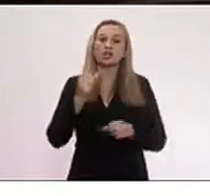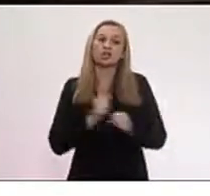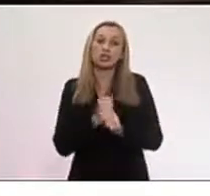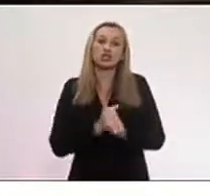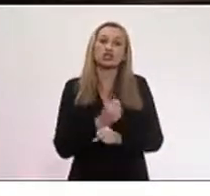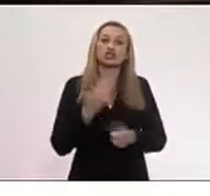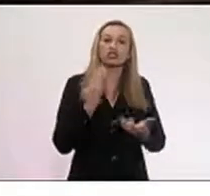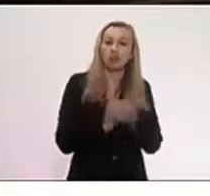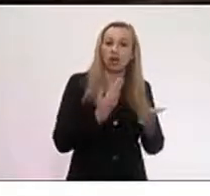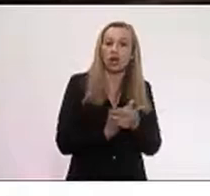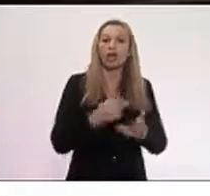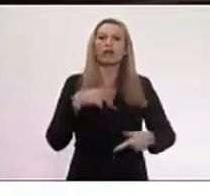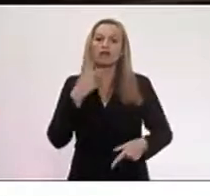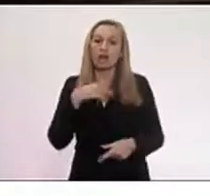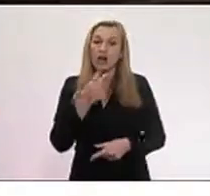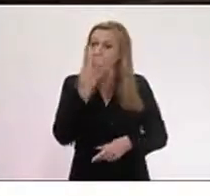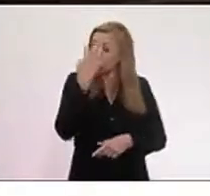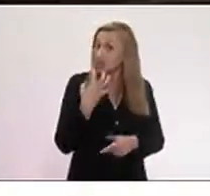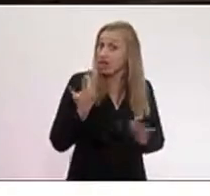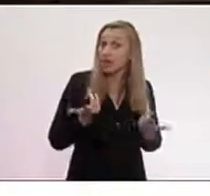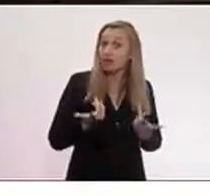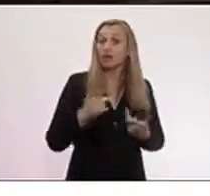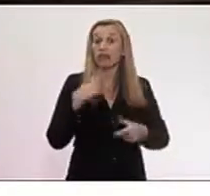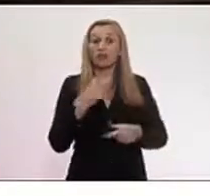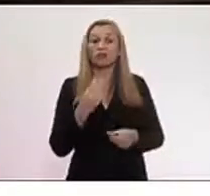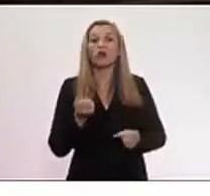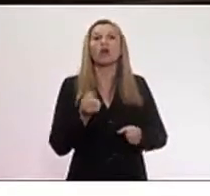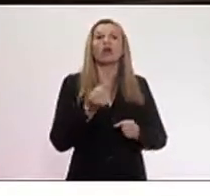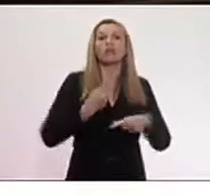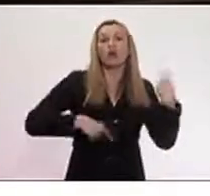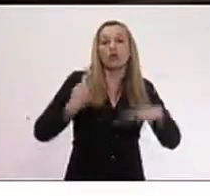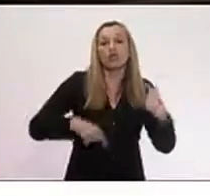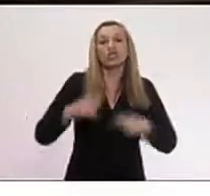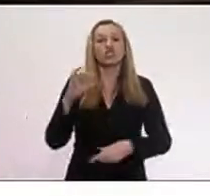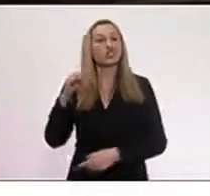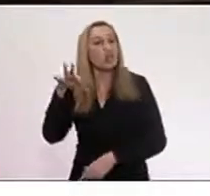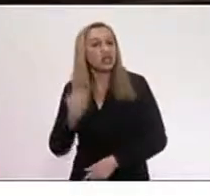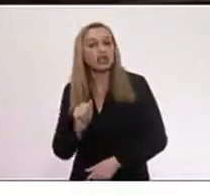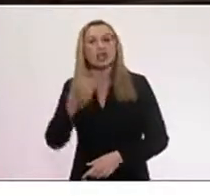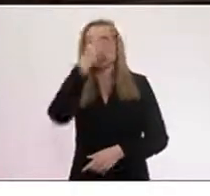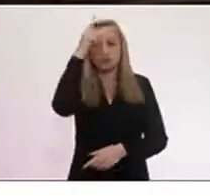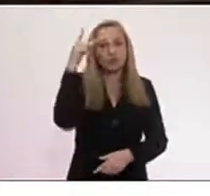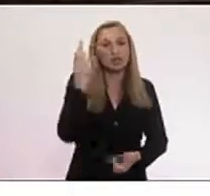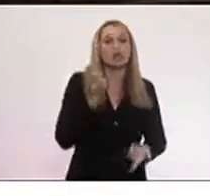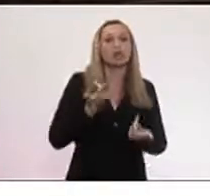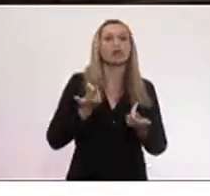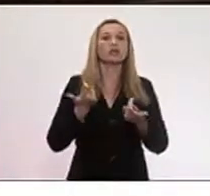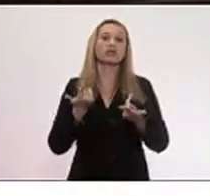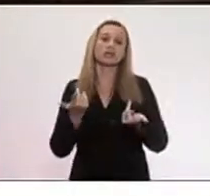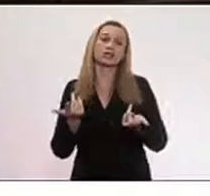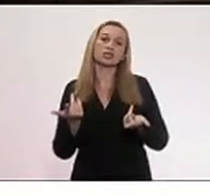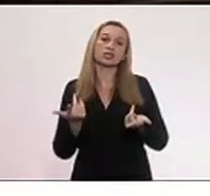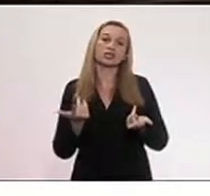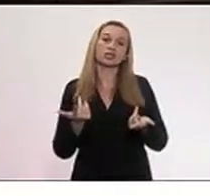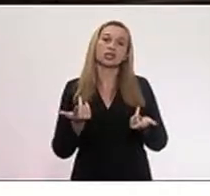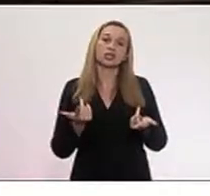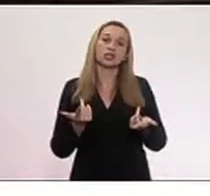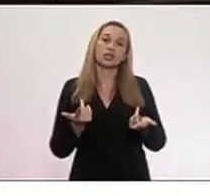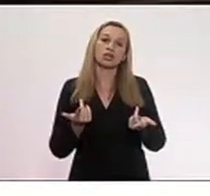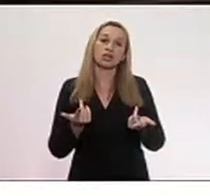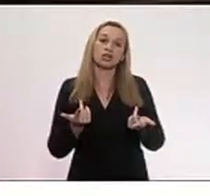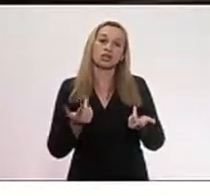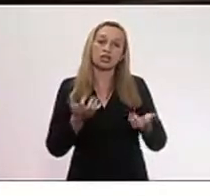quando a gente fala, inclusive, da política de cotas, que é fundamental, e as pessoas apelam para a tal da